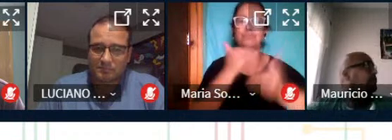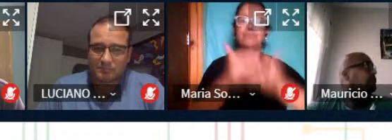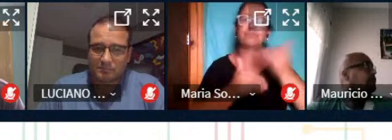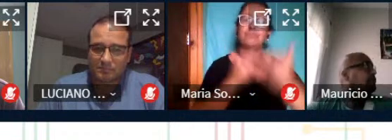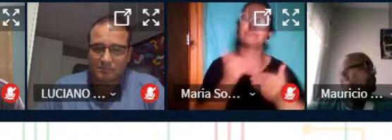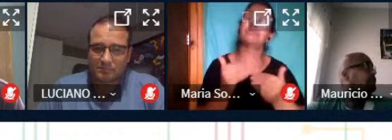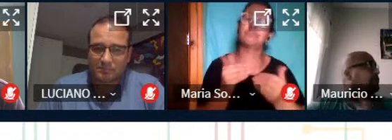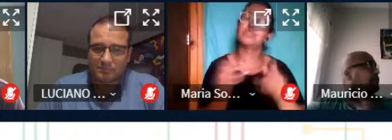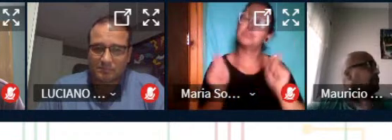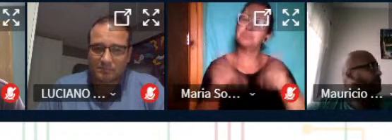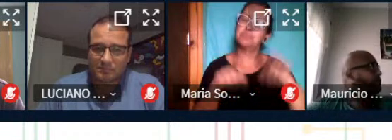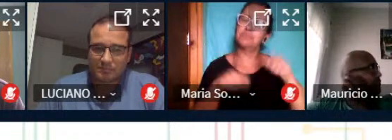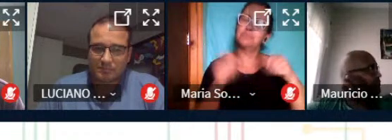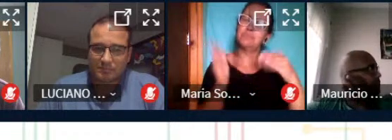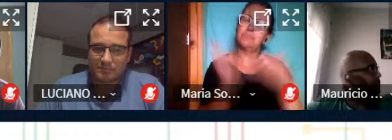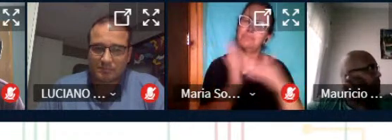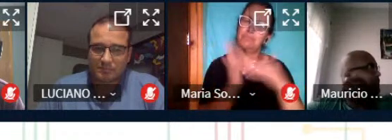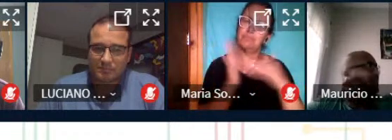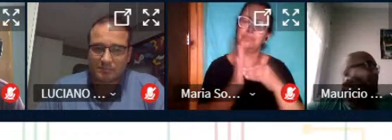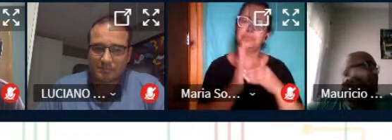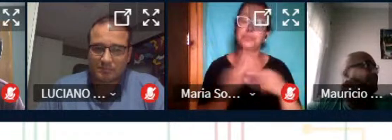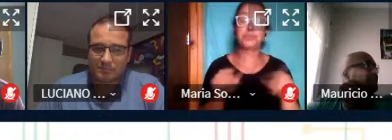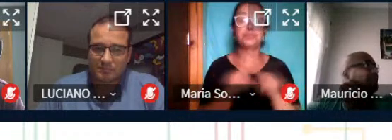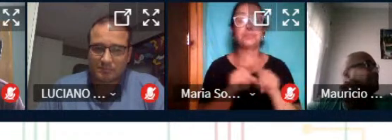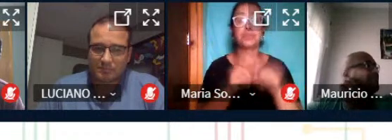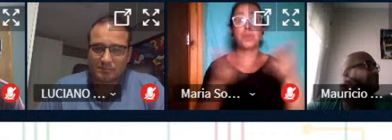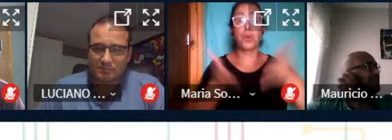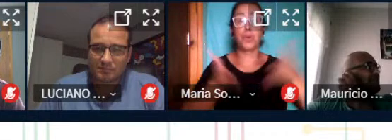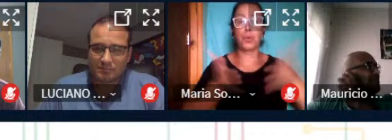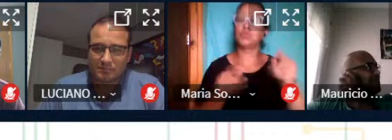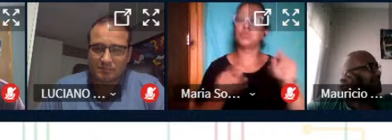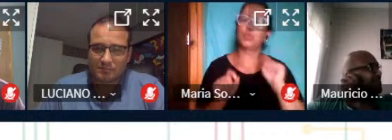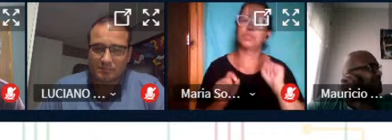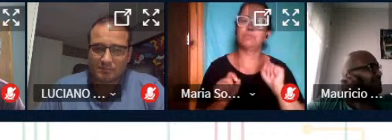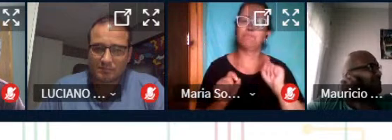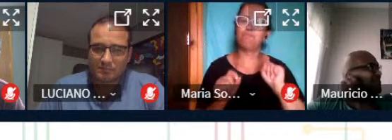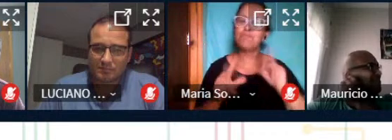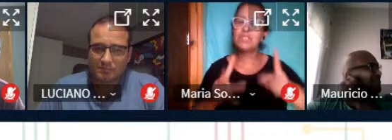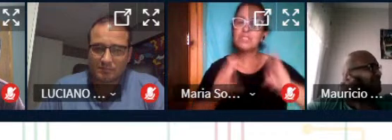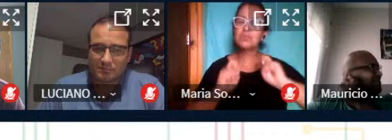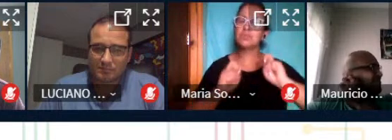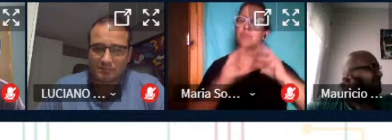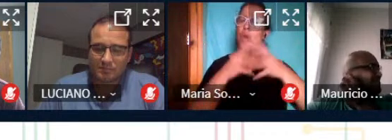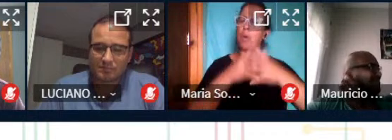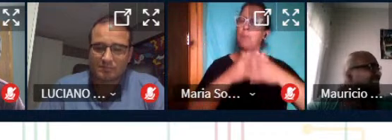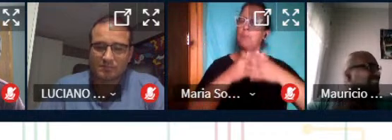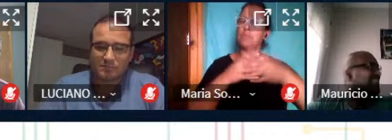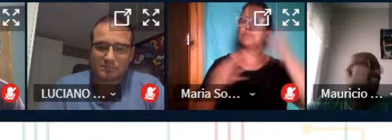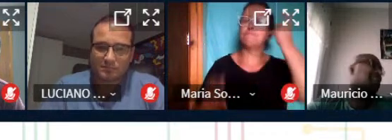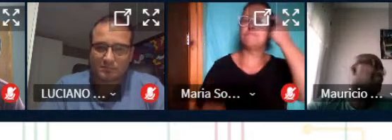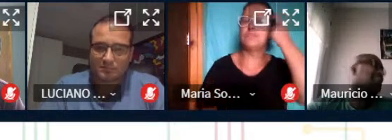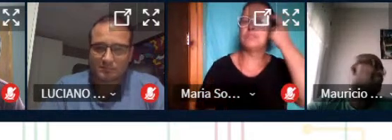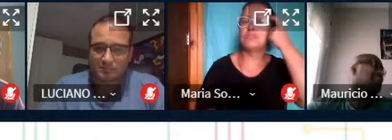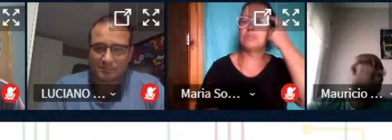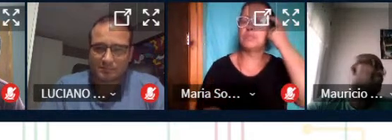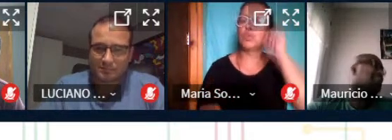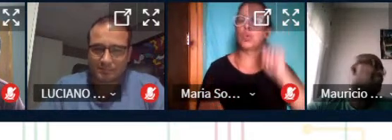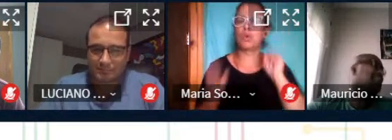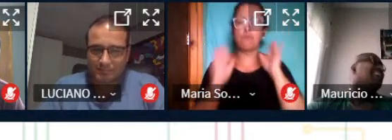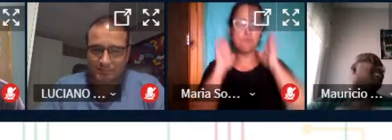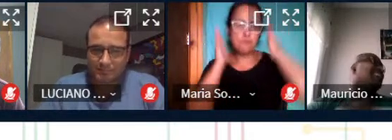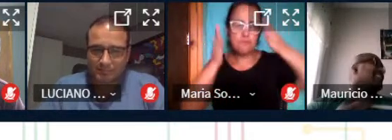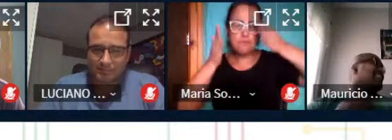possíveis limitações e o que se viu aqui hoje foi a exploração da complexidade do pensamento numa sala multifocal